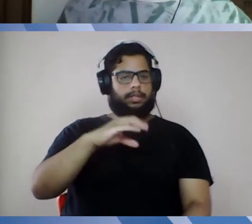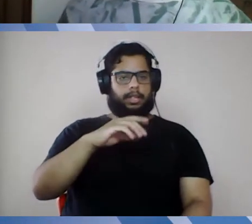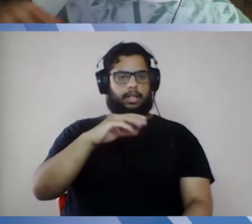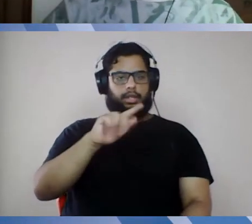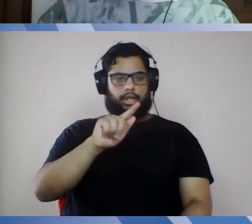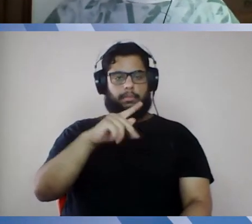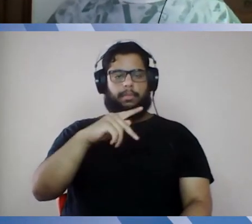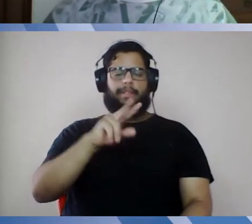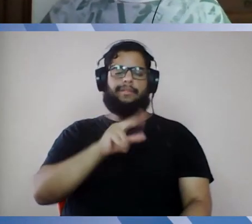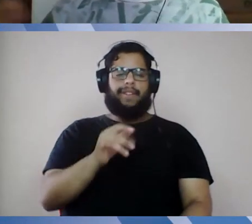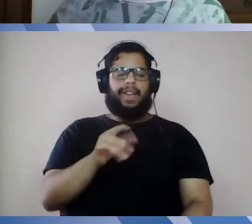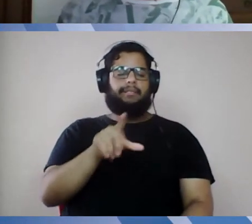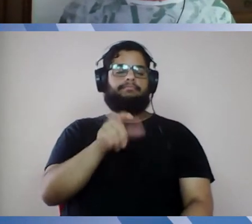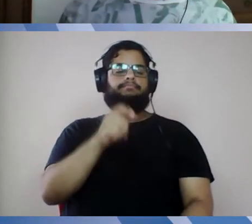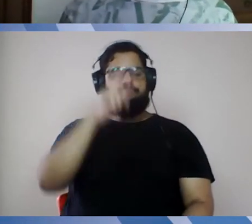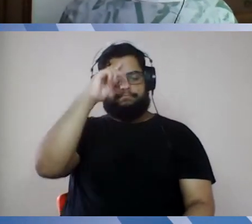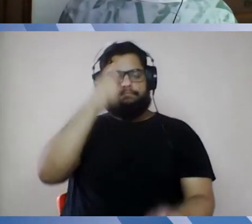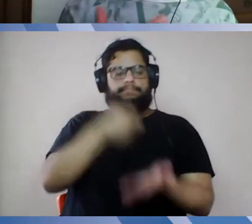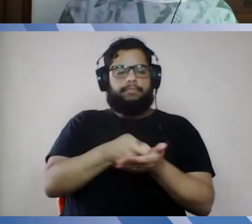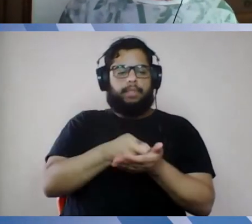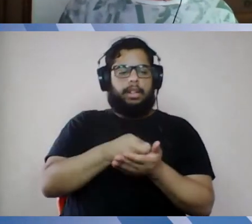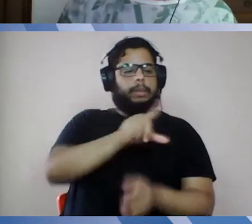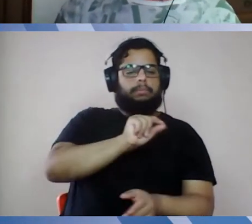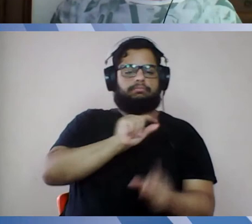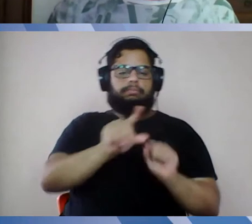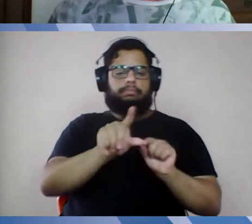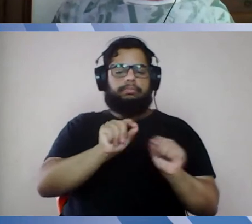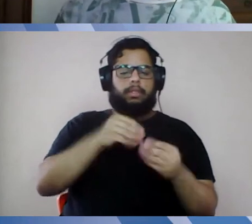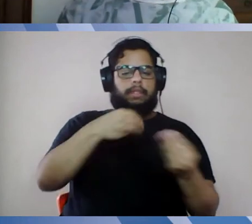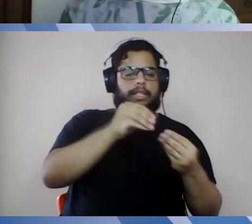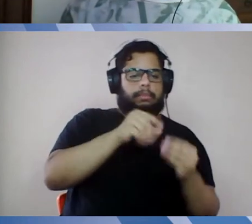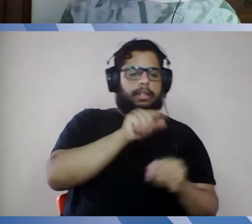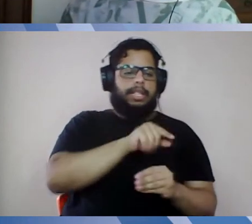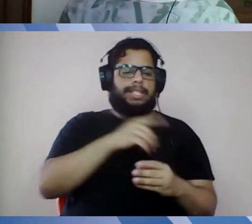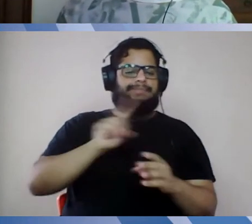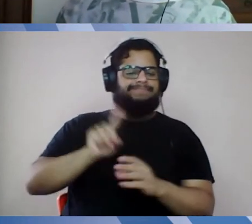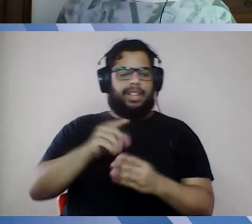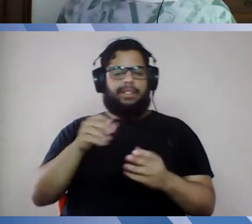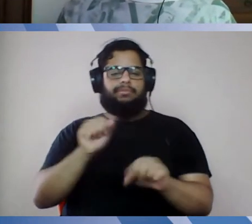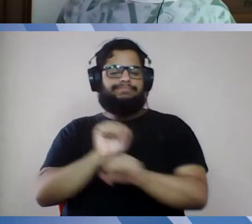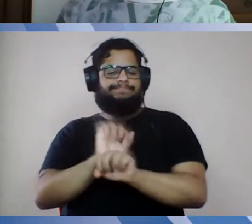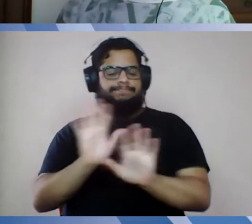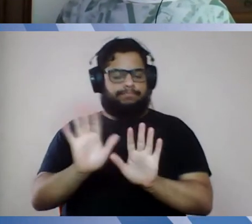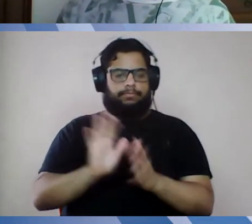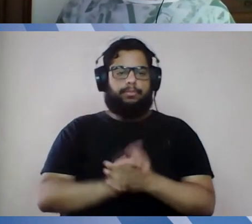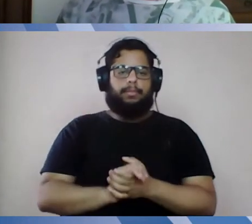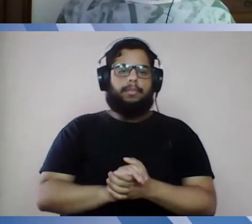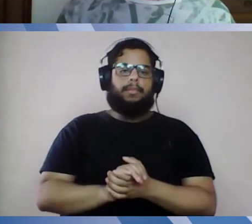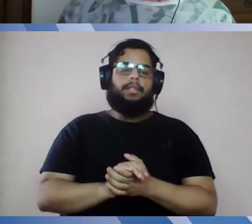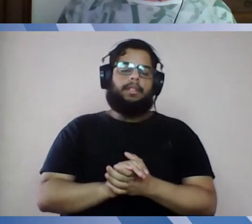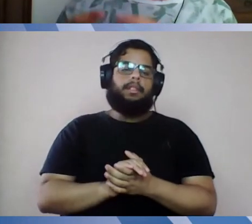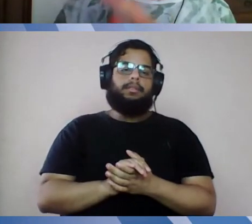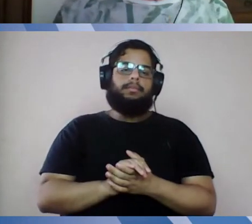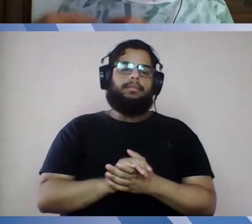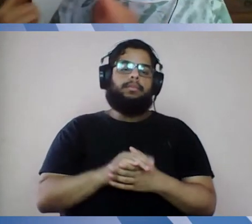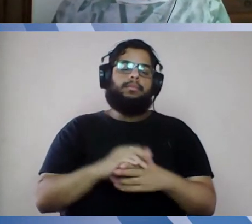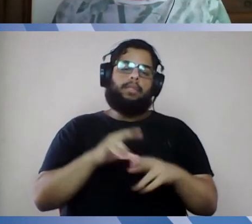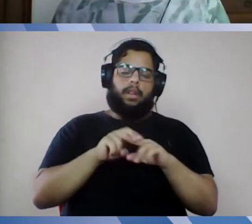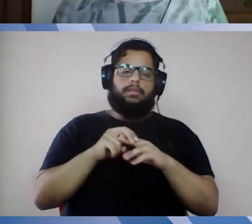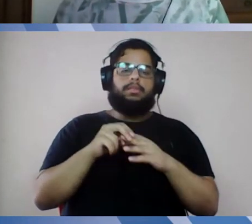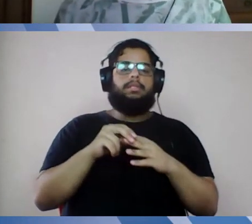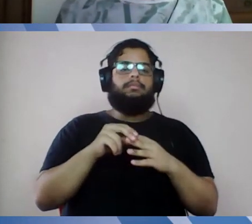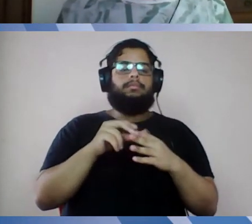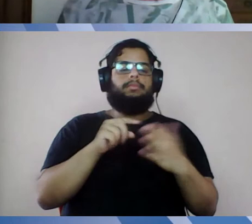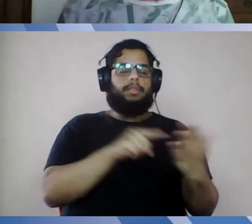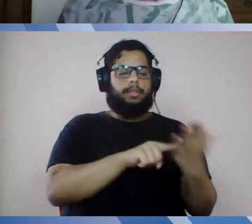flexibilizar isso ou não flexibilizar aquilo, em função dos dados técnicos que forem apresentados pelo Neves, à luz da